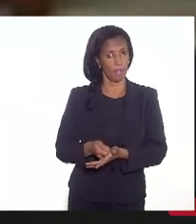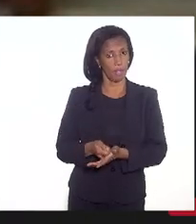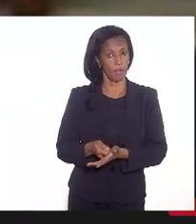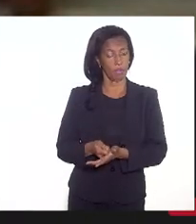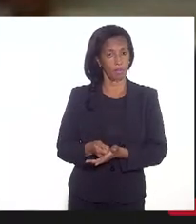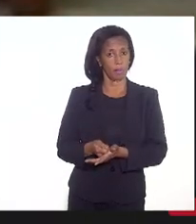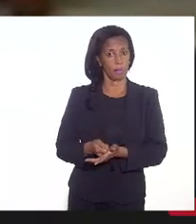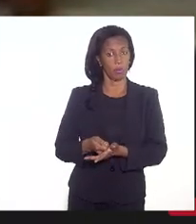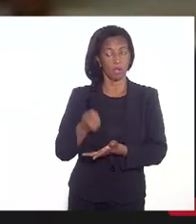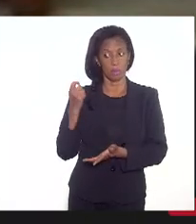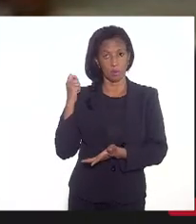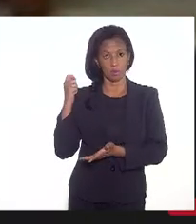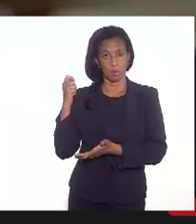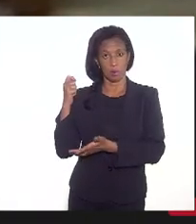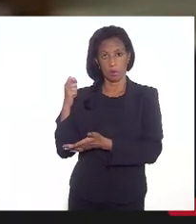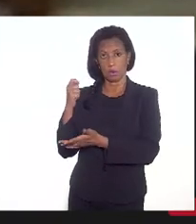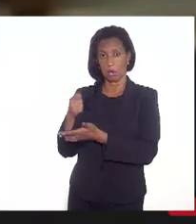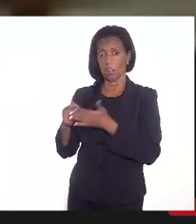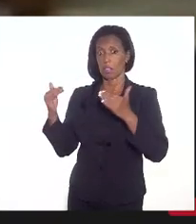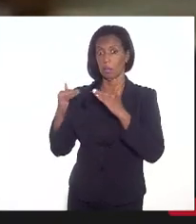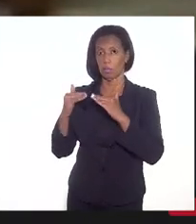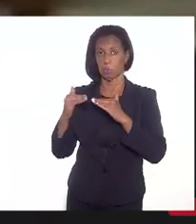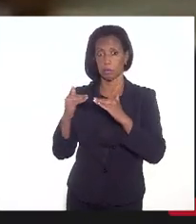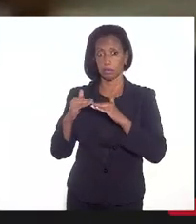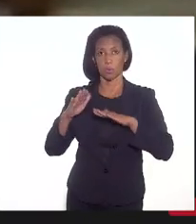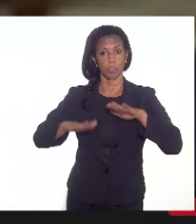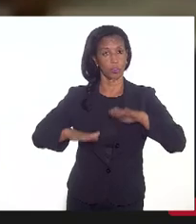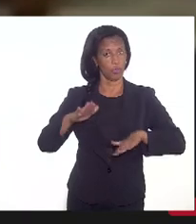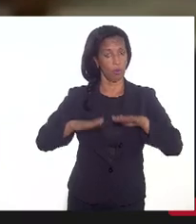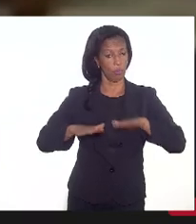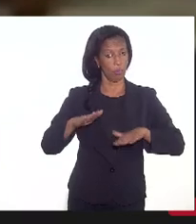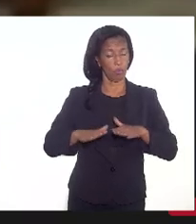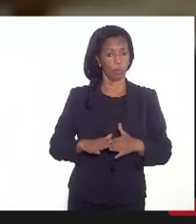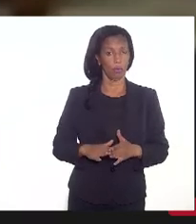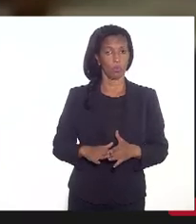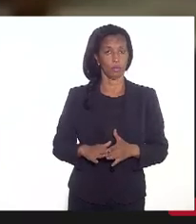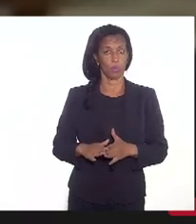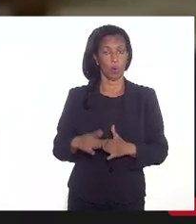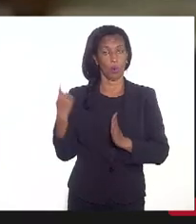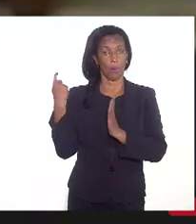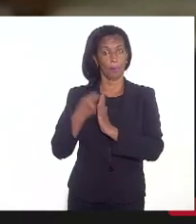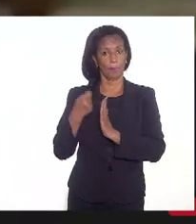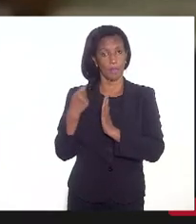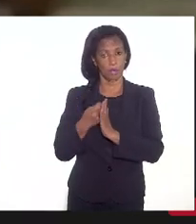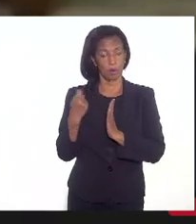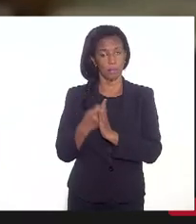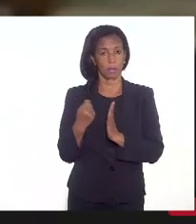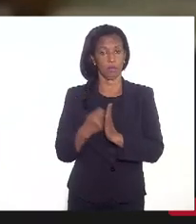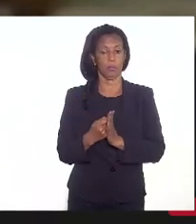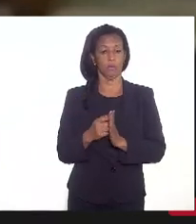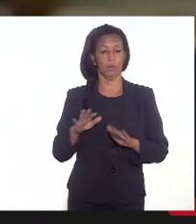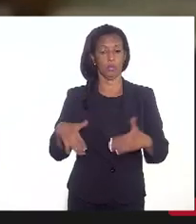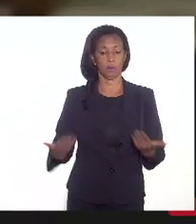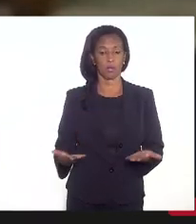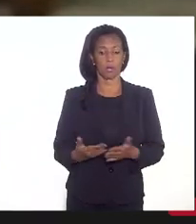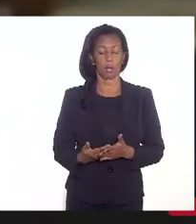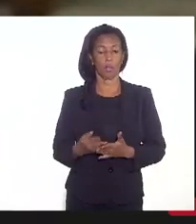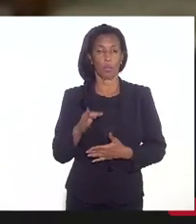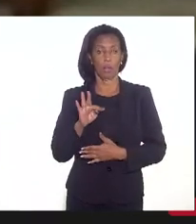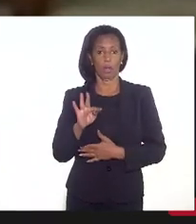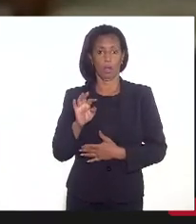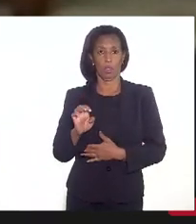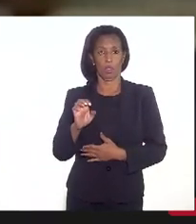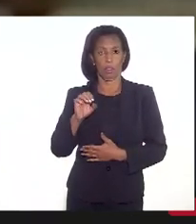estabelecerá de acordo com planos, as obrigações. Então, o Tesouro